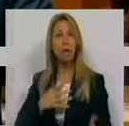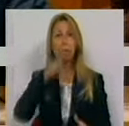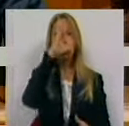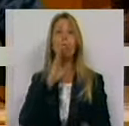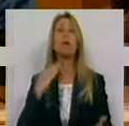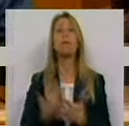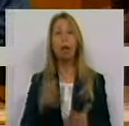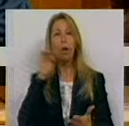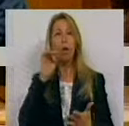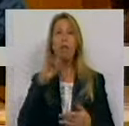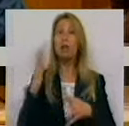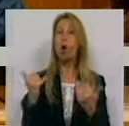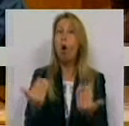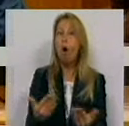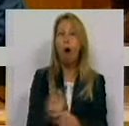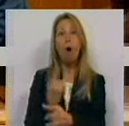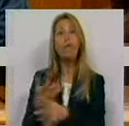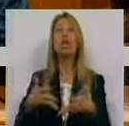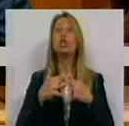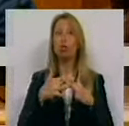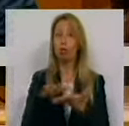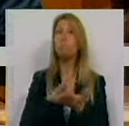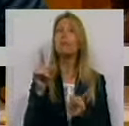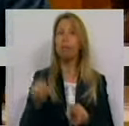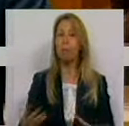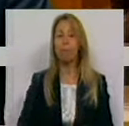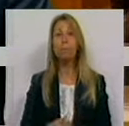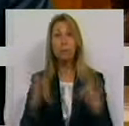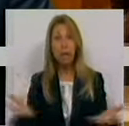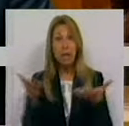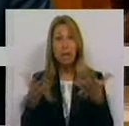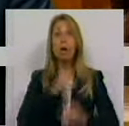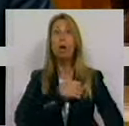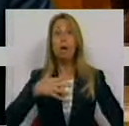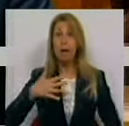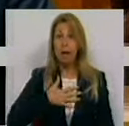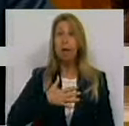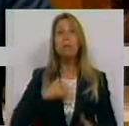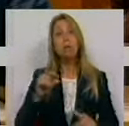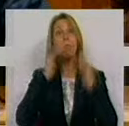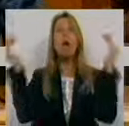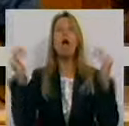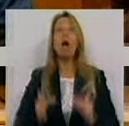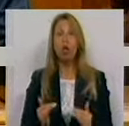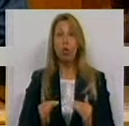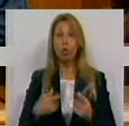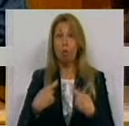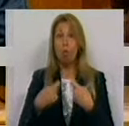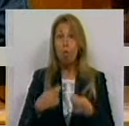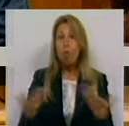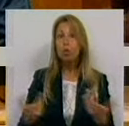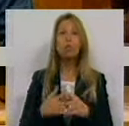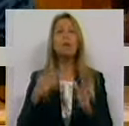qualificação da oferta e das infraestruturas. No incentivo aos empresários e na redução dos custos e burocracias